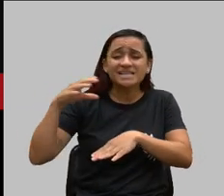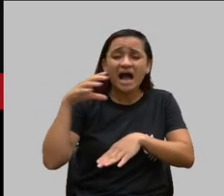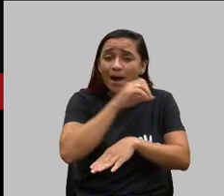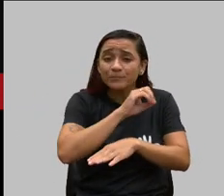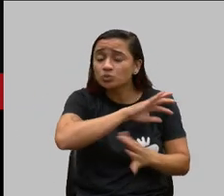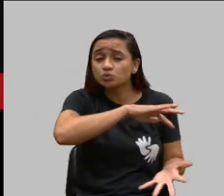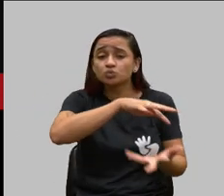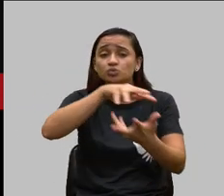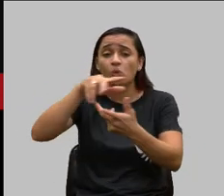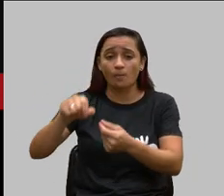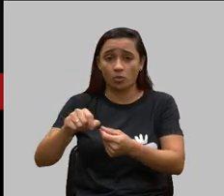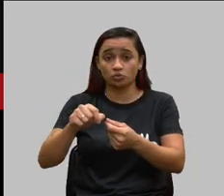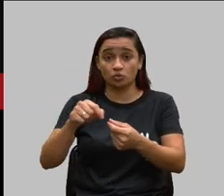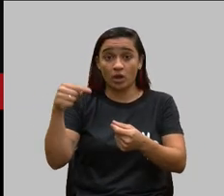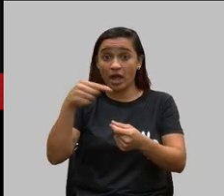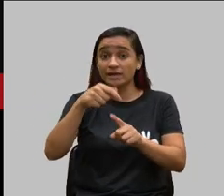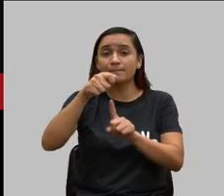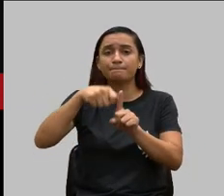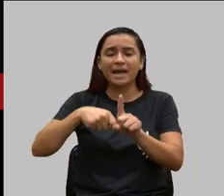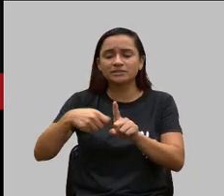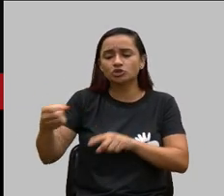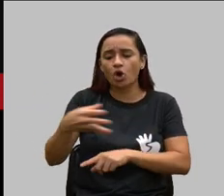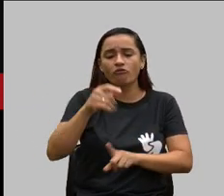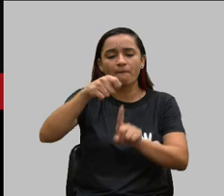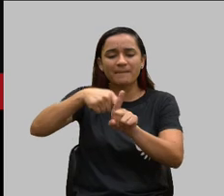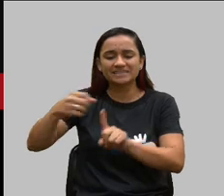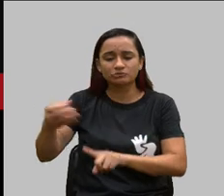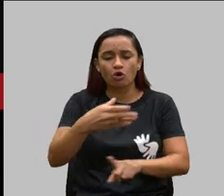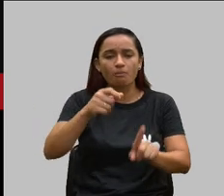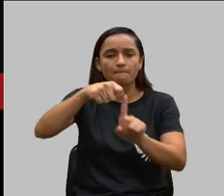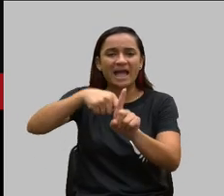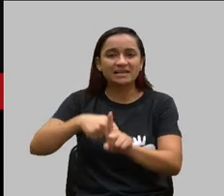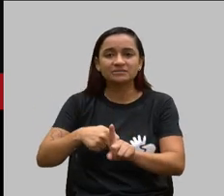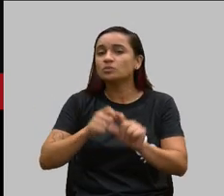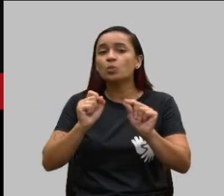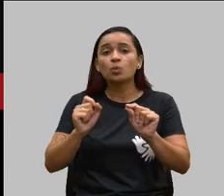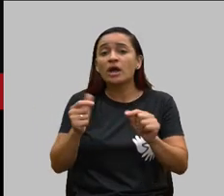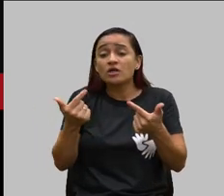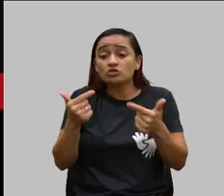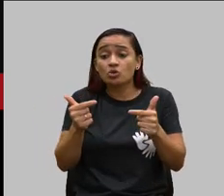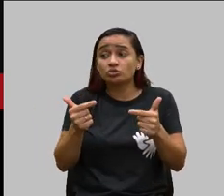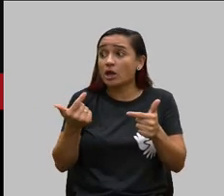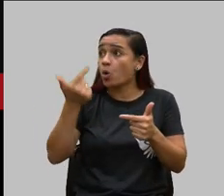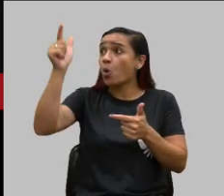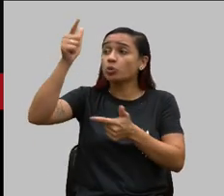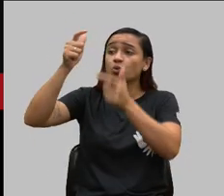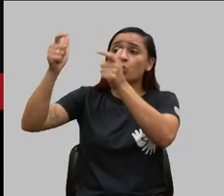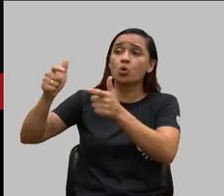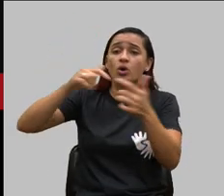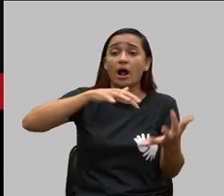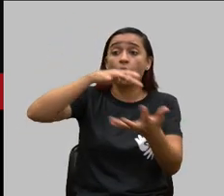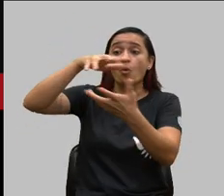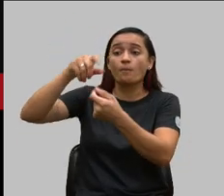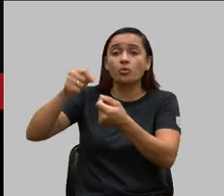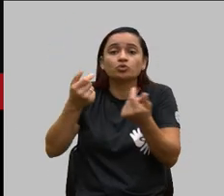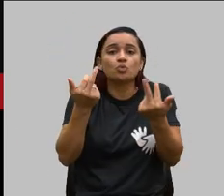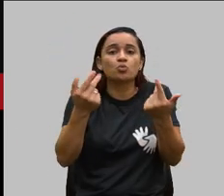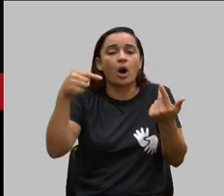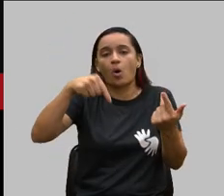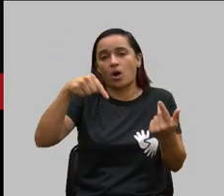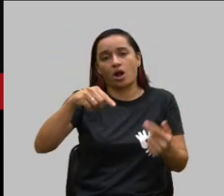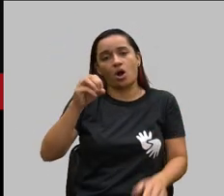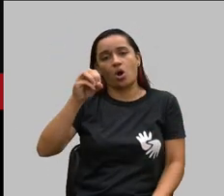atualizado mensalmente não existe no mundo um rol tão robusto como é o rol da INS